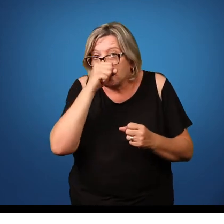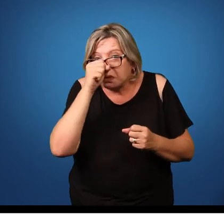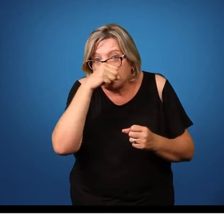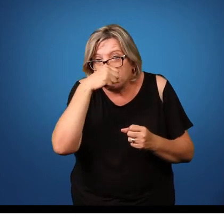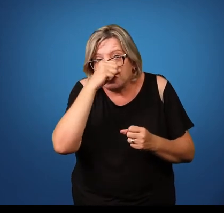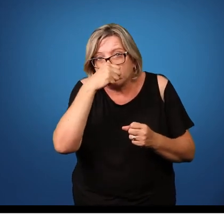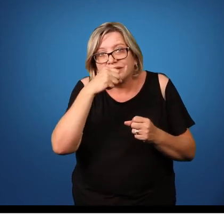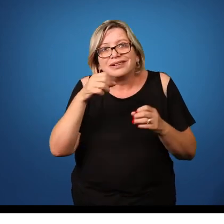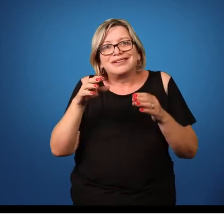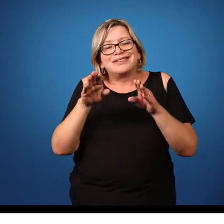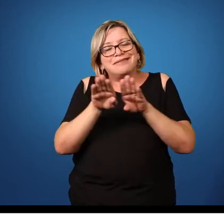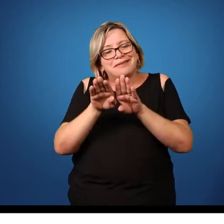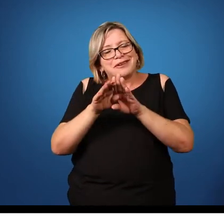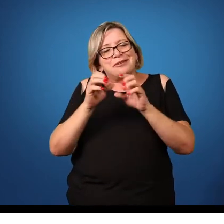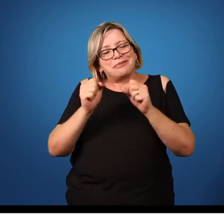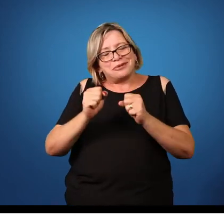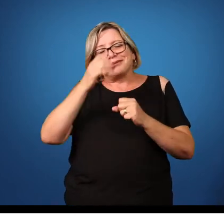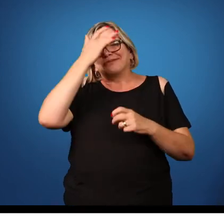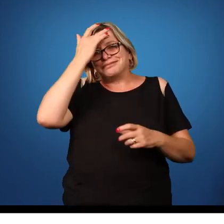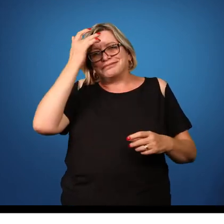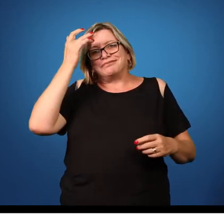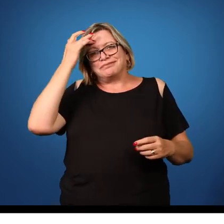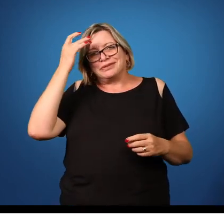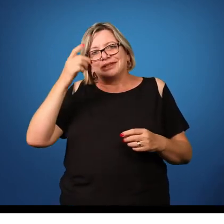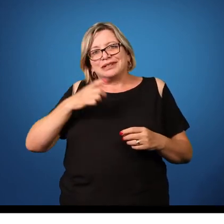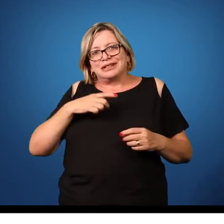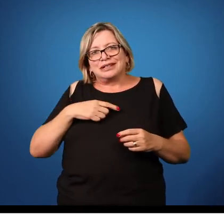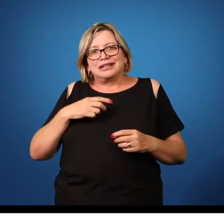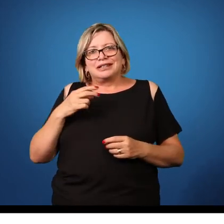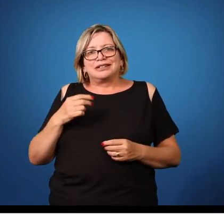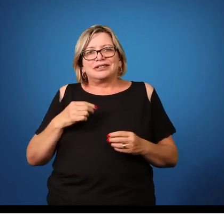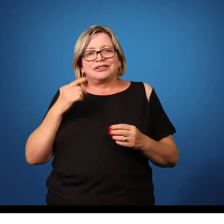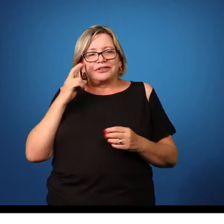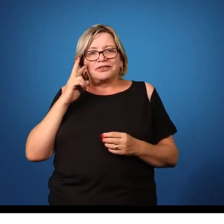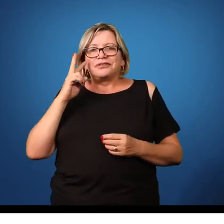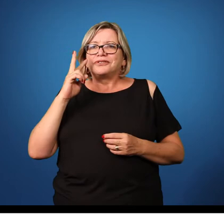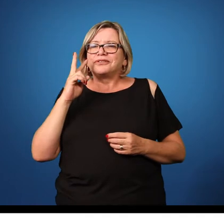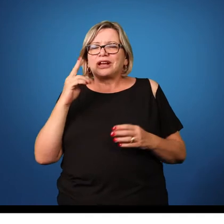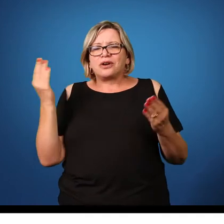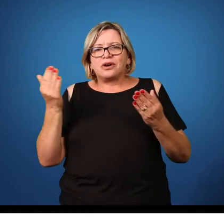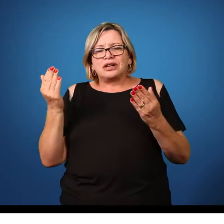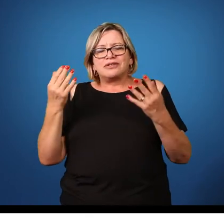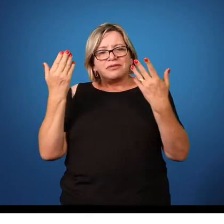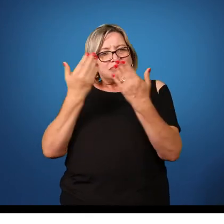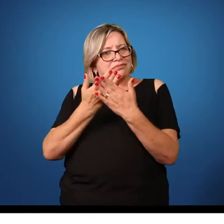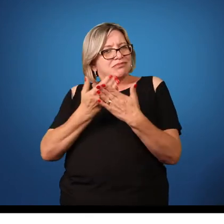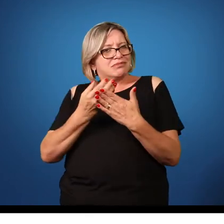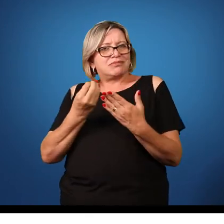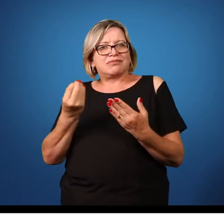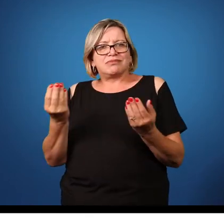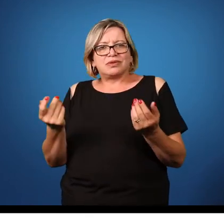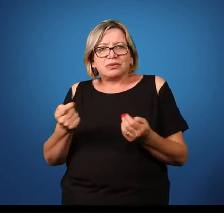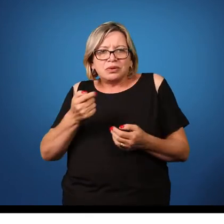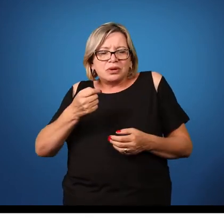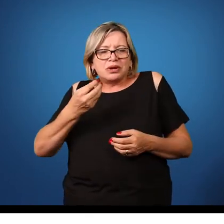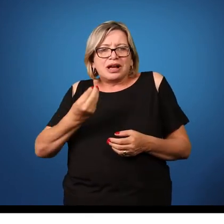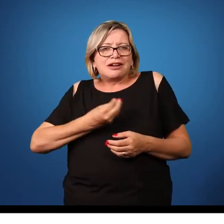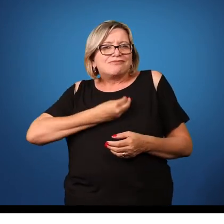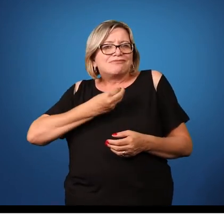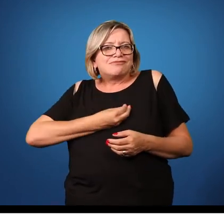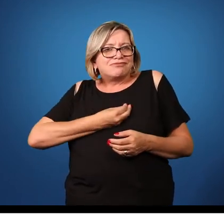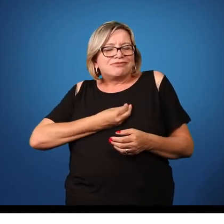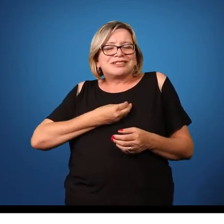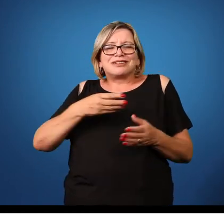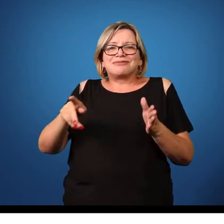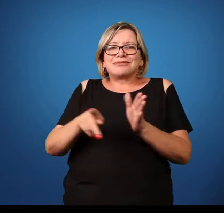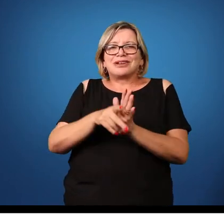suíno e pode também ser o ser humano. Então vamos dar uma olhadinha um pouquinho no ciclo de vida da tênia como um todo para tentar entender como que